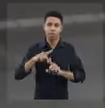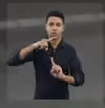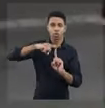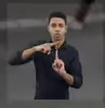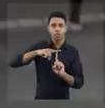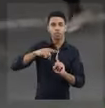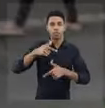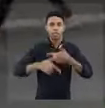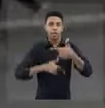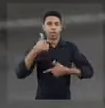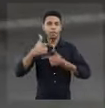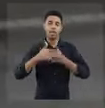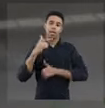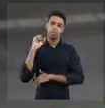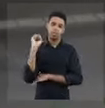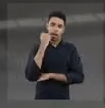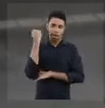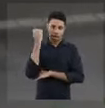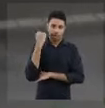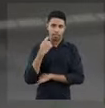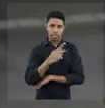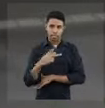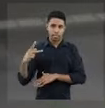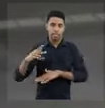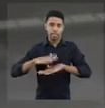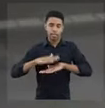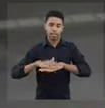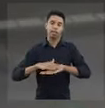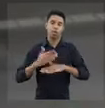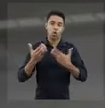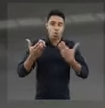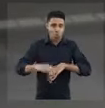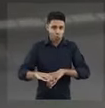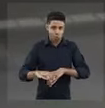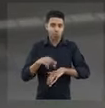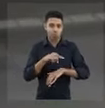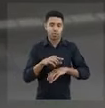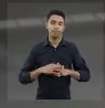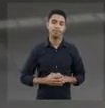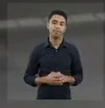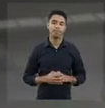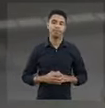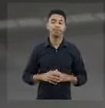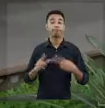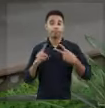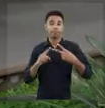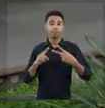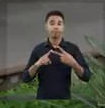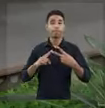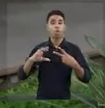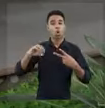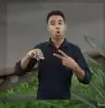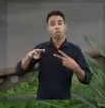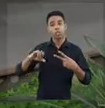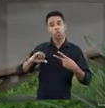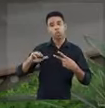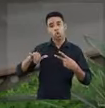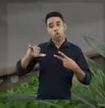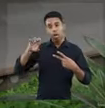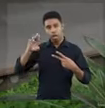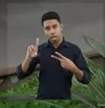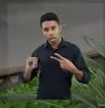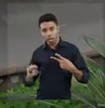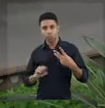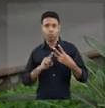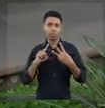de trabalho mais gravosas para o servidor estatutário concursado Já os comissionados,